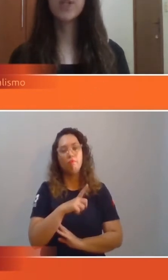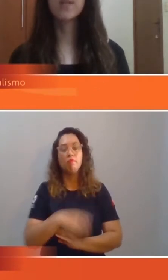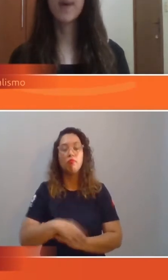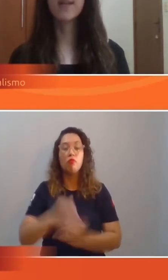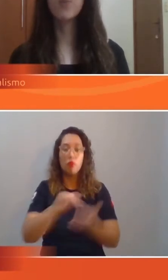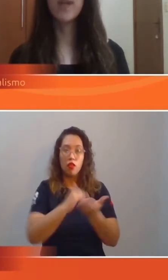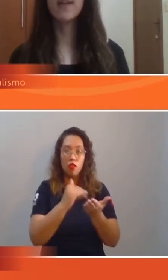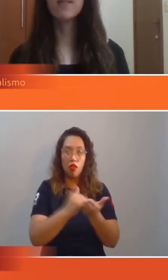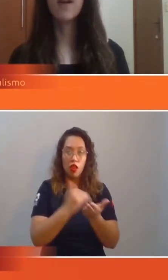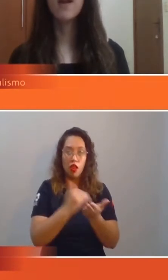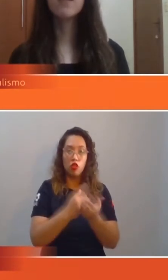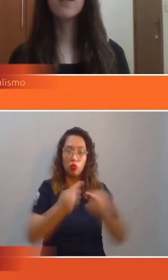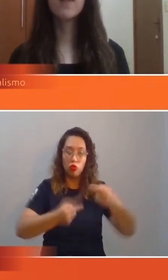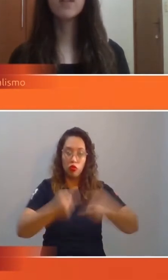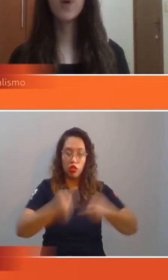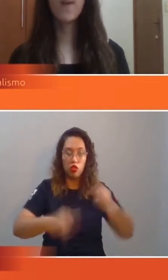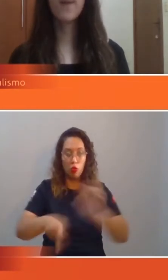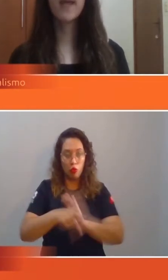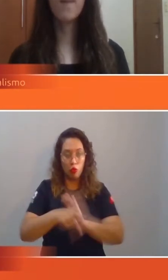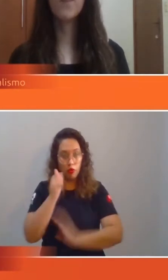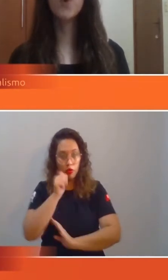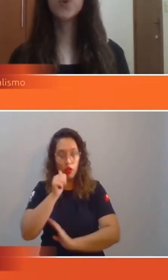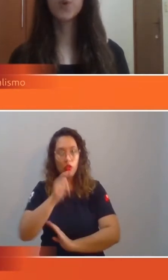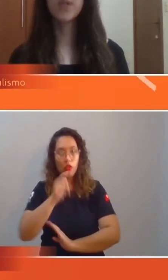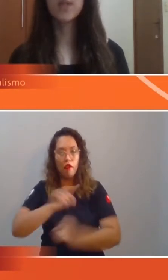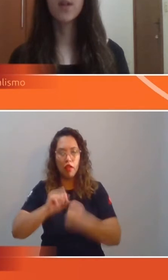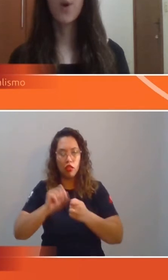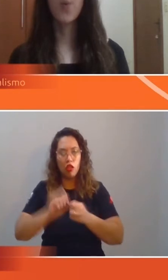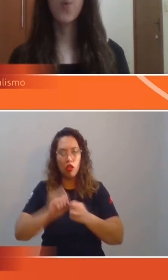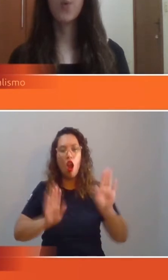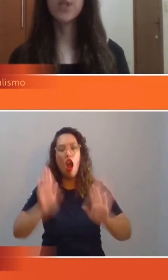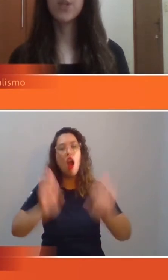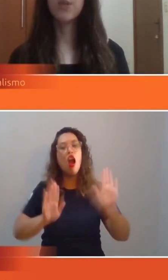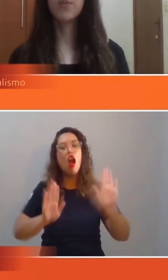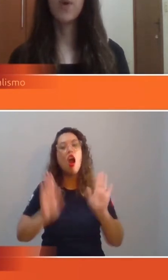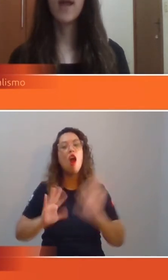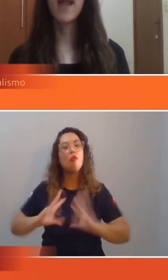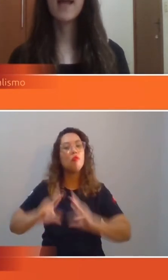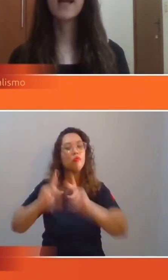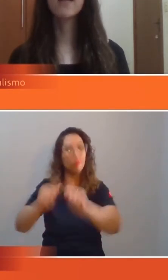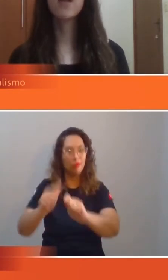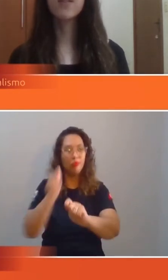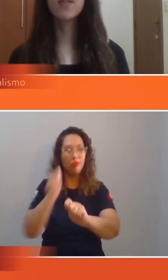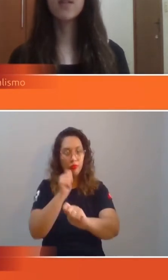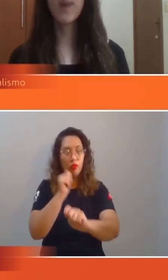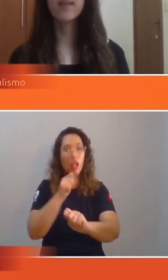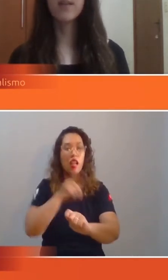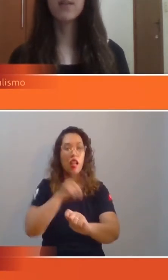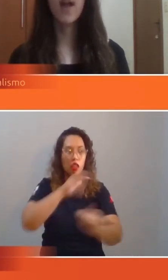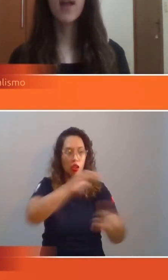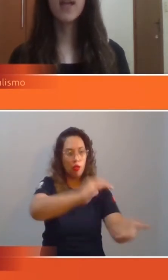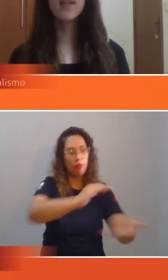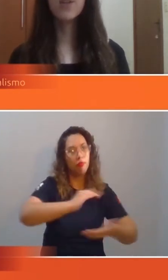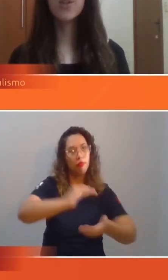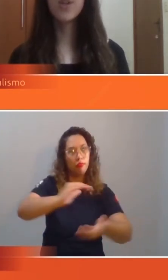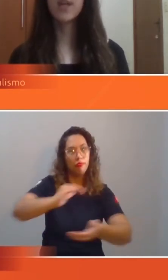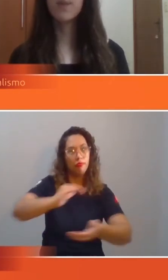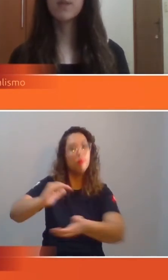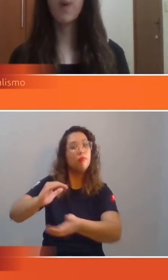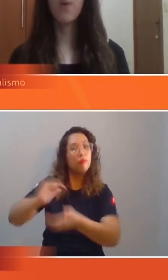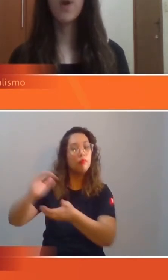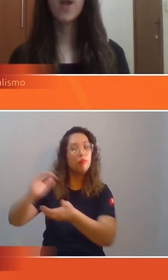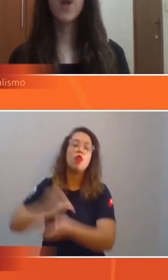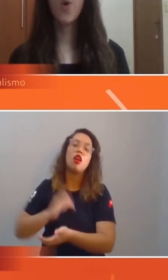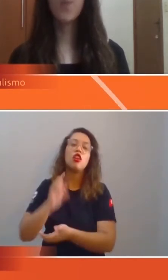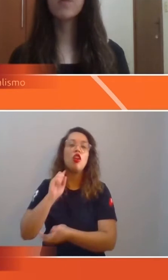Políticas para as Mulheres está fazendo a campanha por todas. O objetivo é arrecadar cestas básicas, itens de higiene